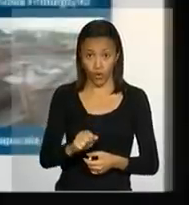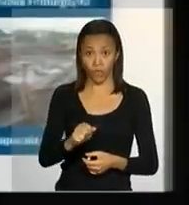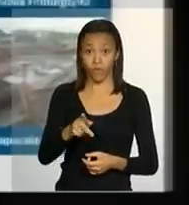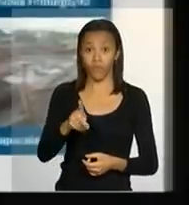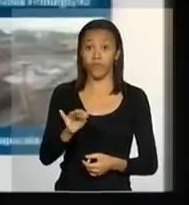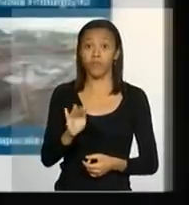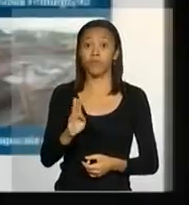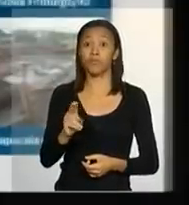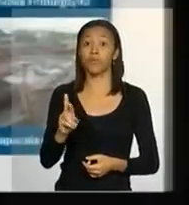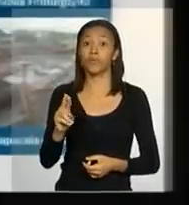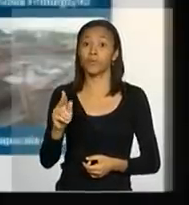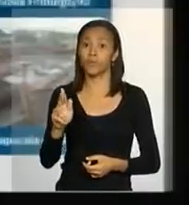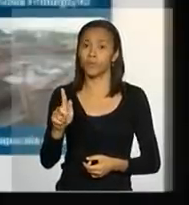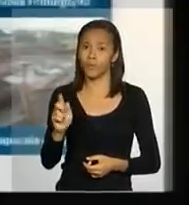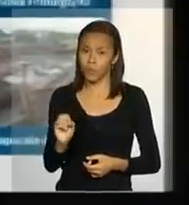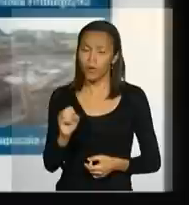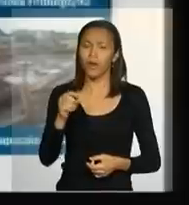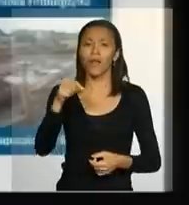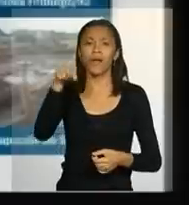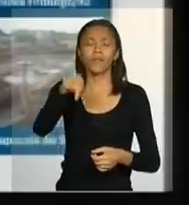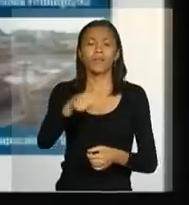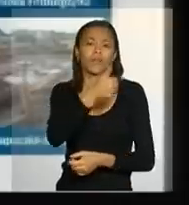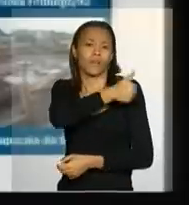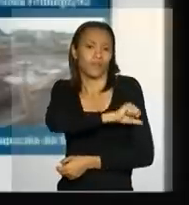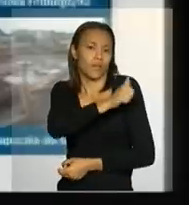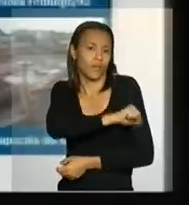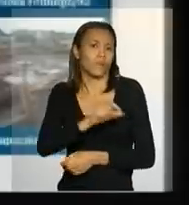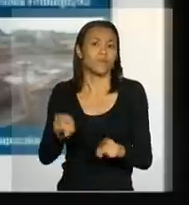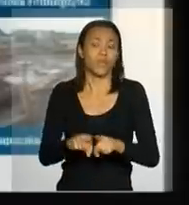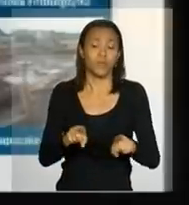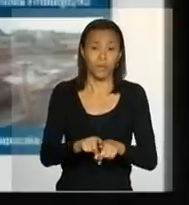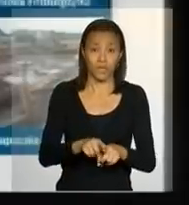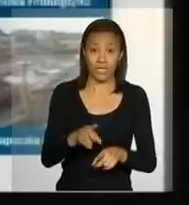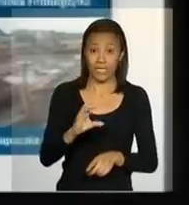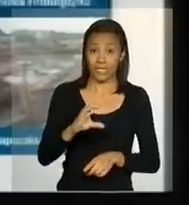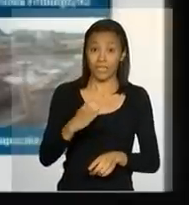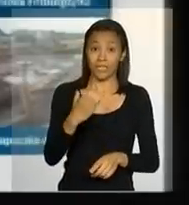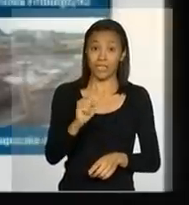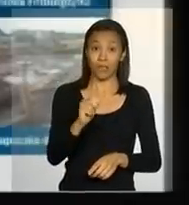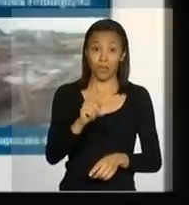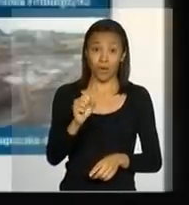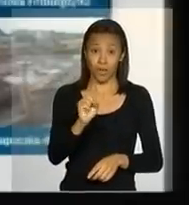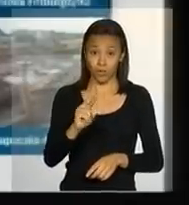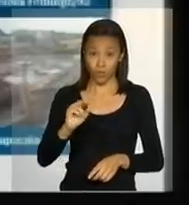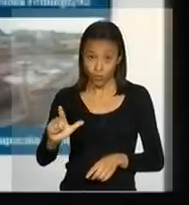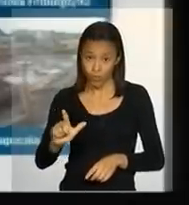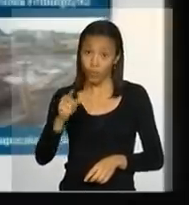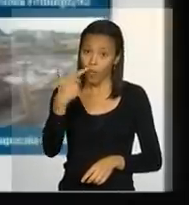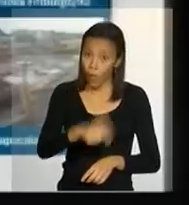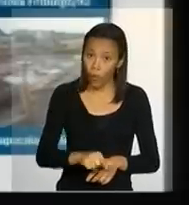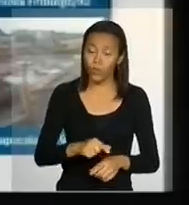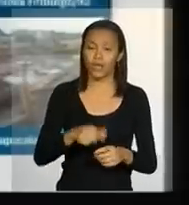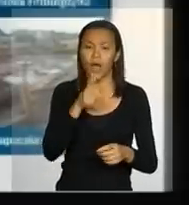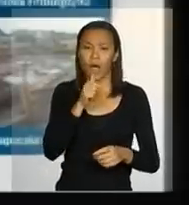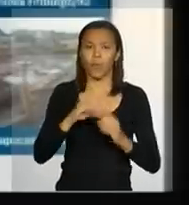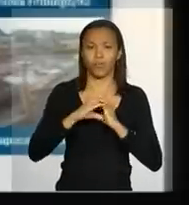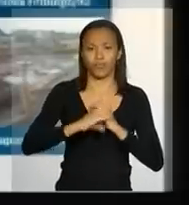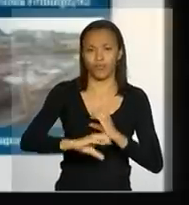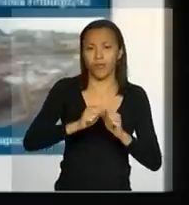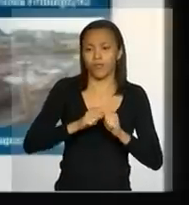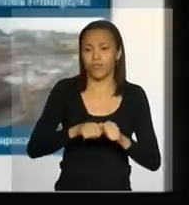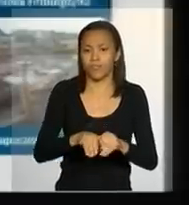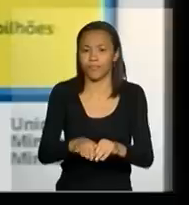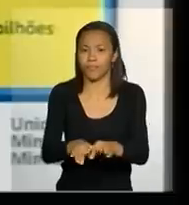também já havia falado do Rio de Janeiro. Sapucaia do Sul, outro exemplo de drenagem urbana que está em andamento.